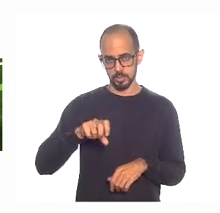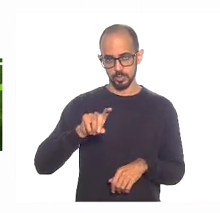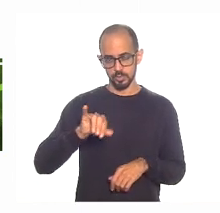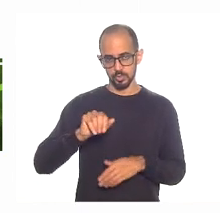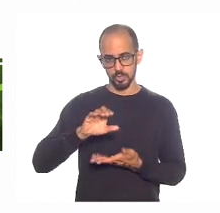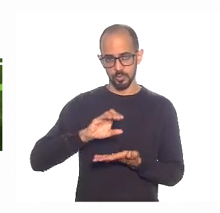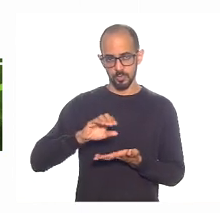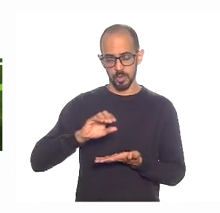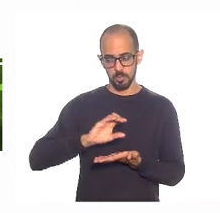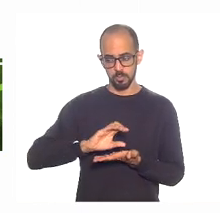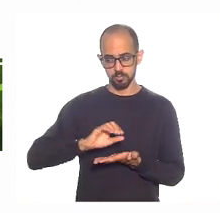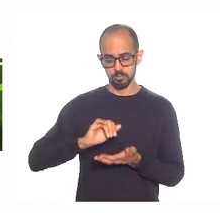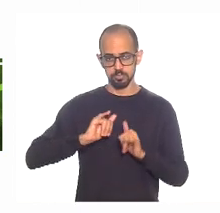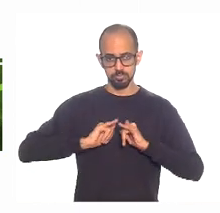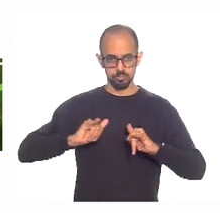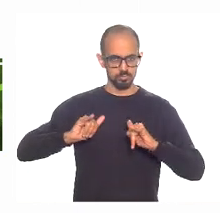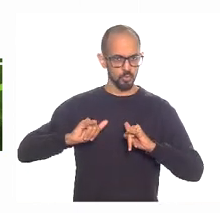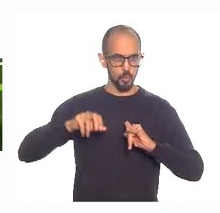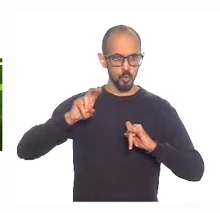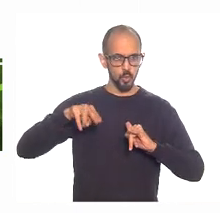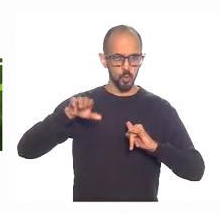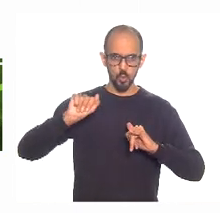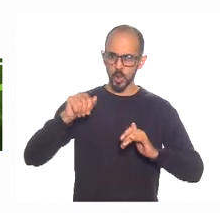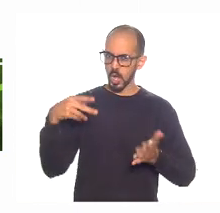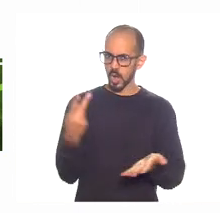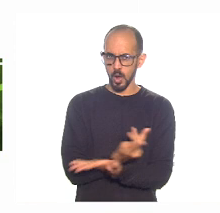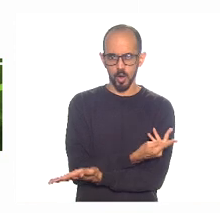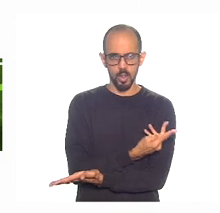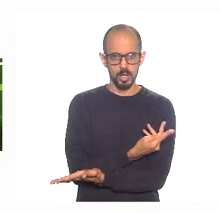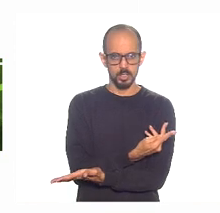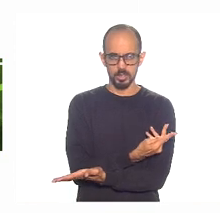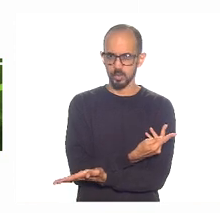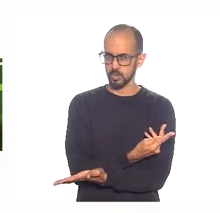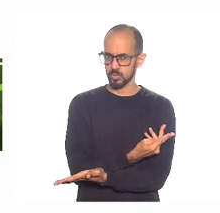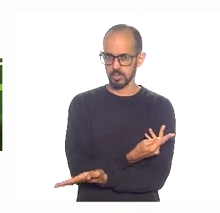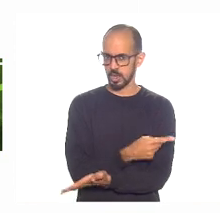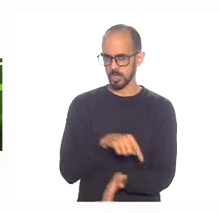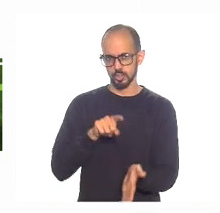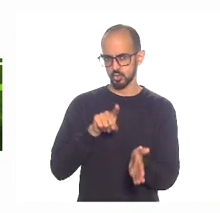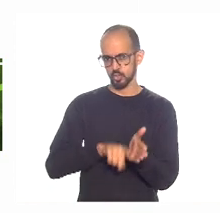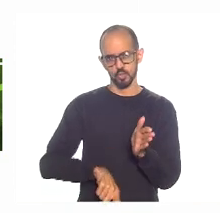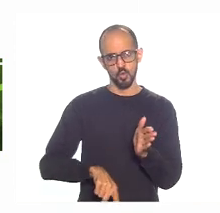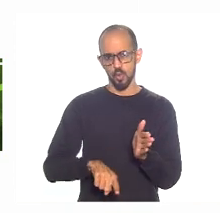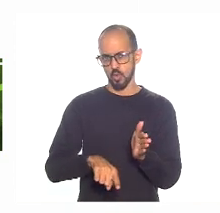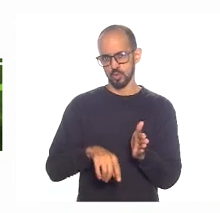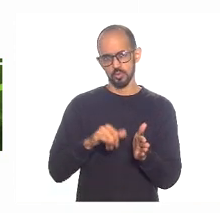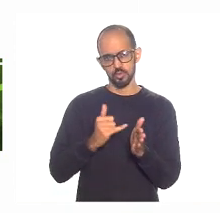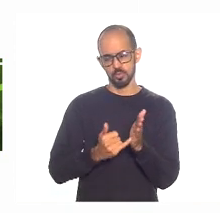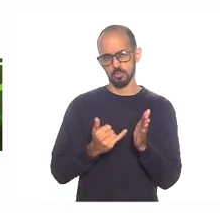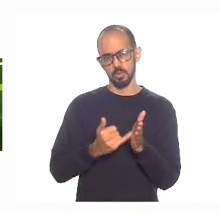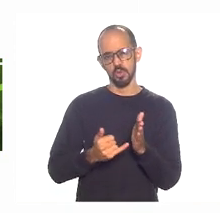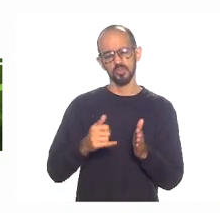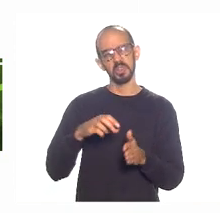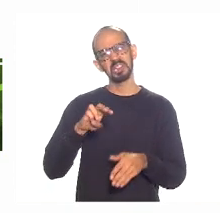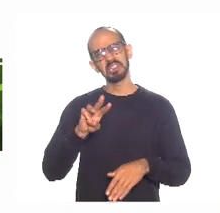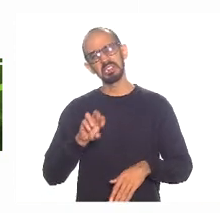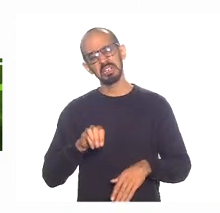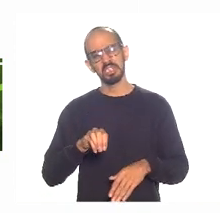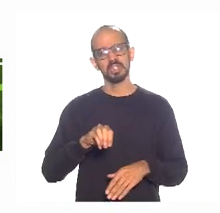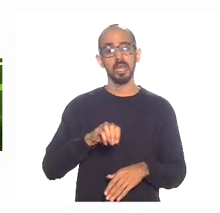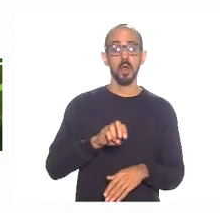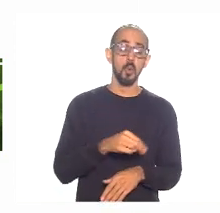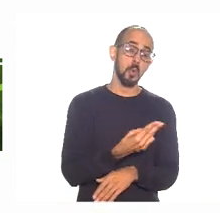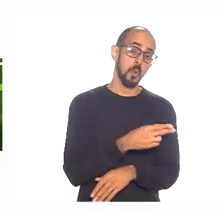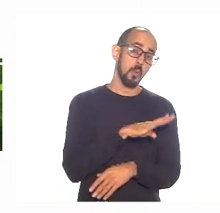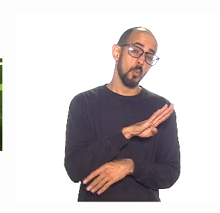vergonha. Nunca existiu 180 bilhões de abrir mão de incentivo fiscal. Foi 30, 40 bilhões no período